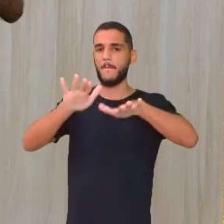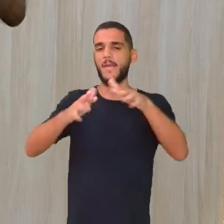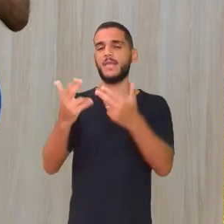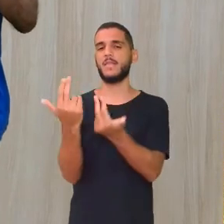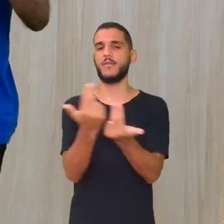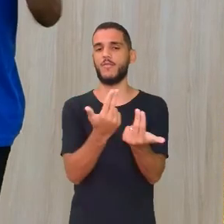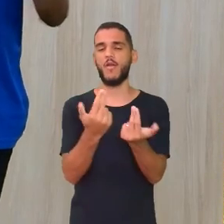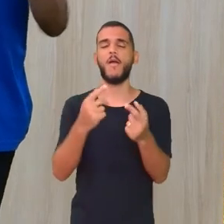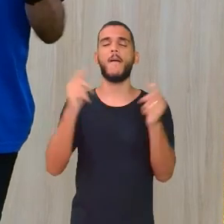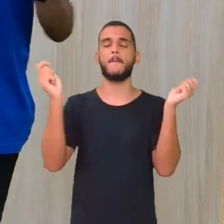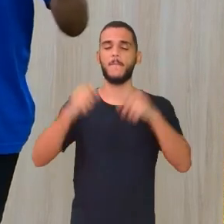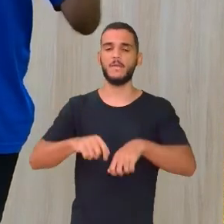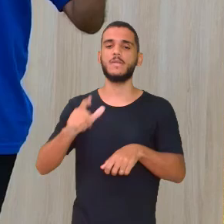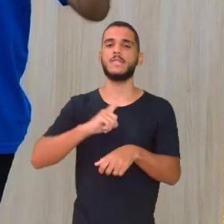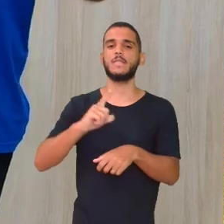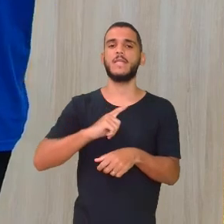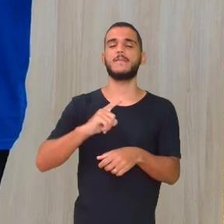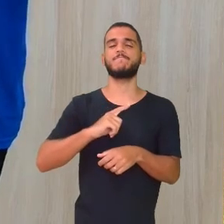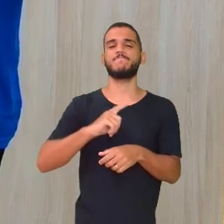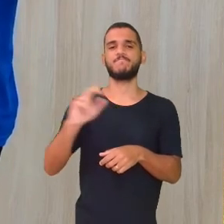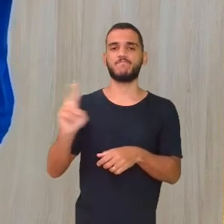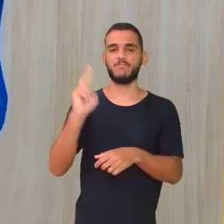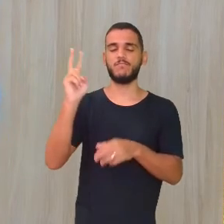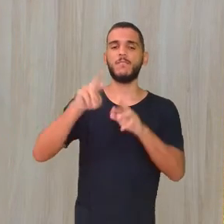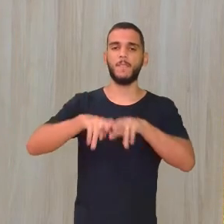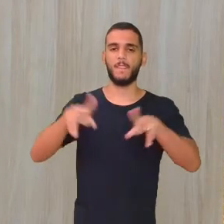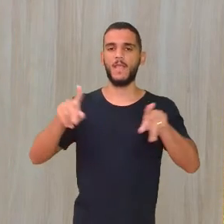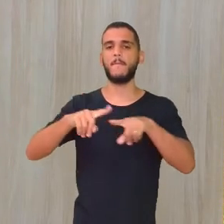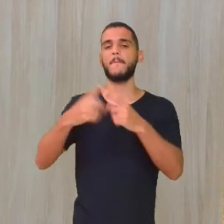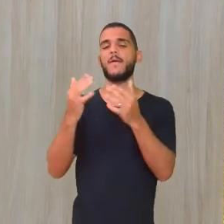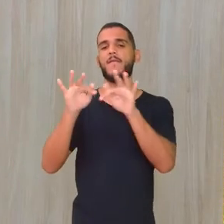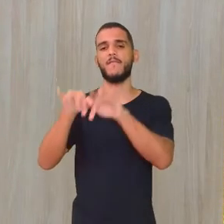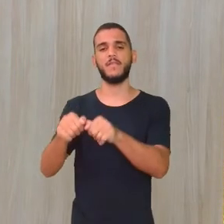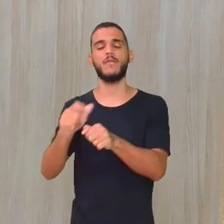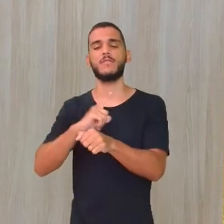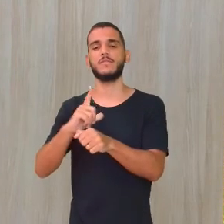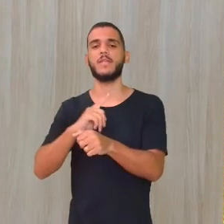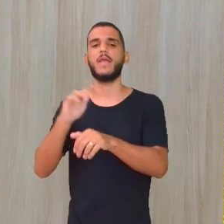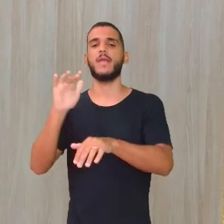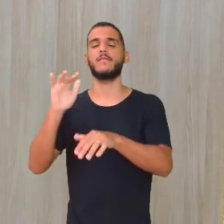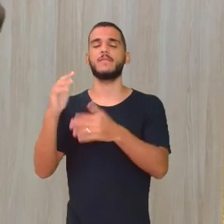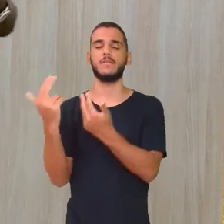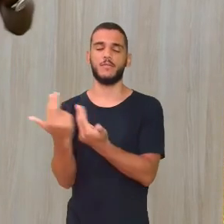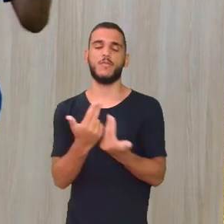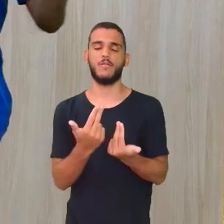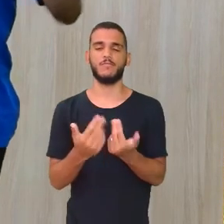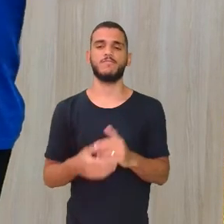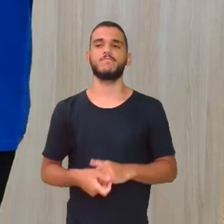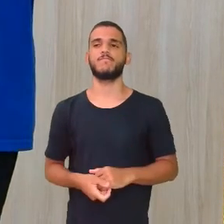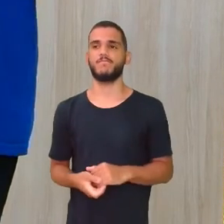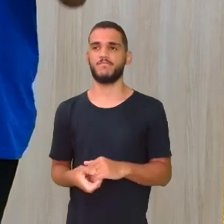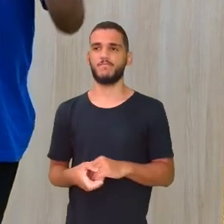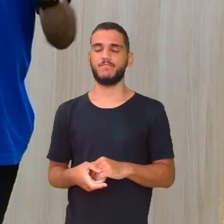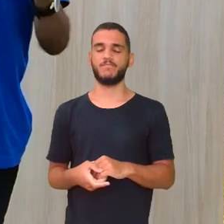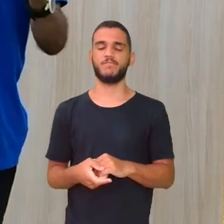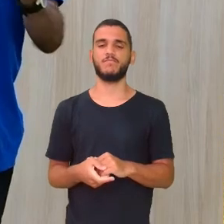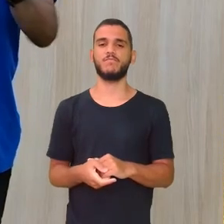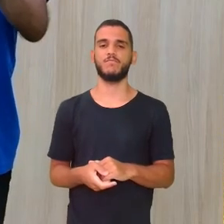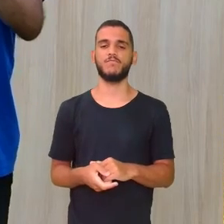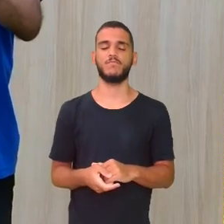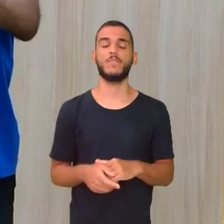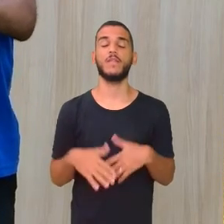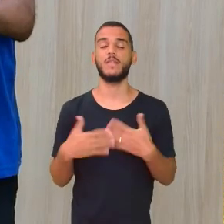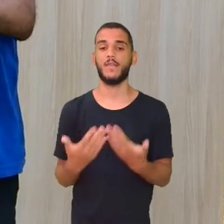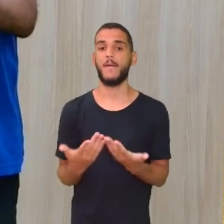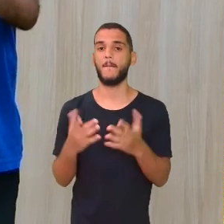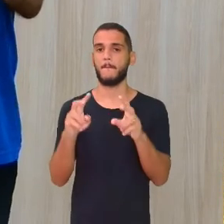Pode ser valores diferentes Mas no final Dá a mesma média Porque o garoto Tirou 2,10 E um 4 E a menina foi regular Na média Então